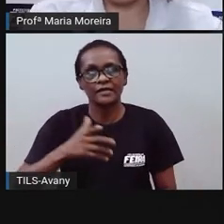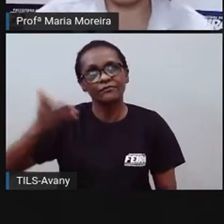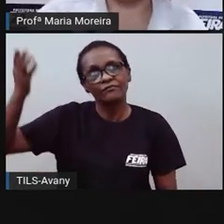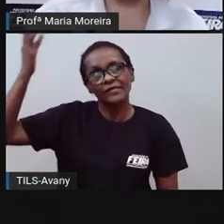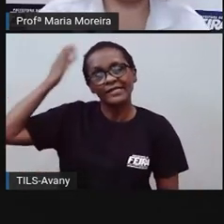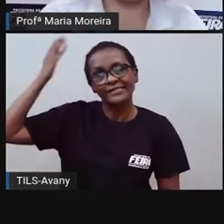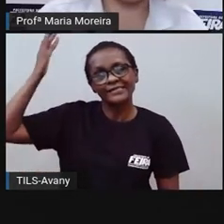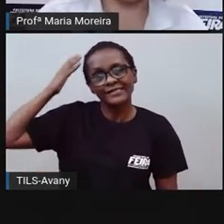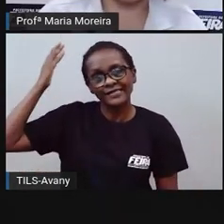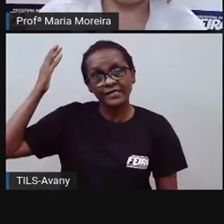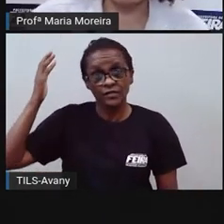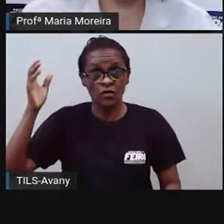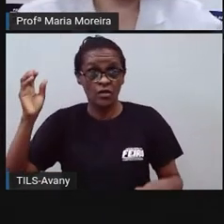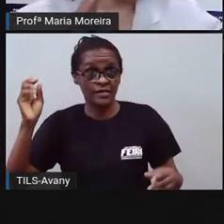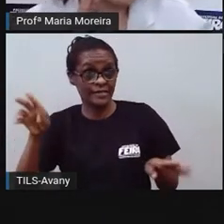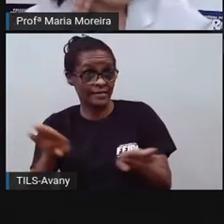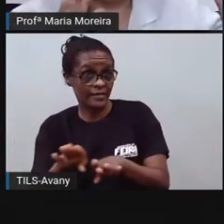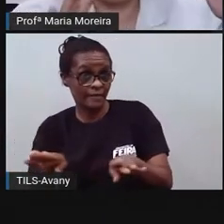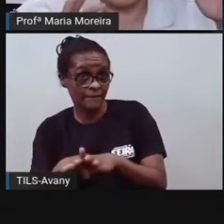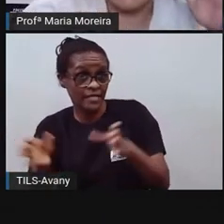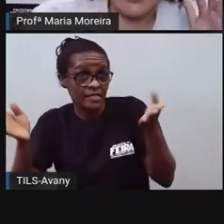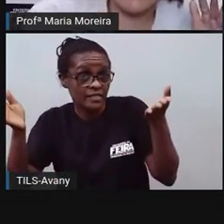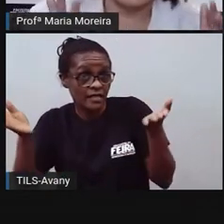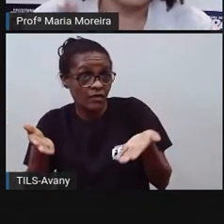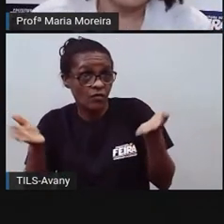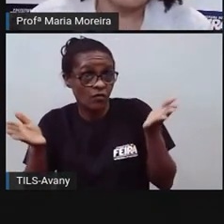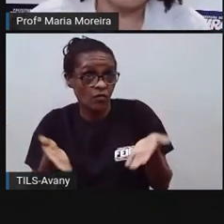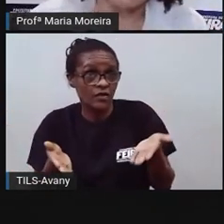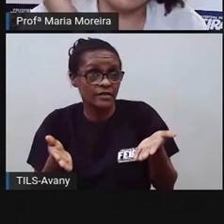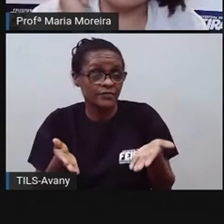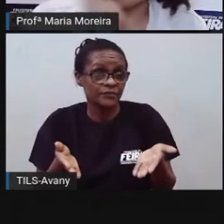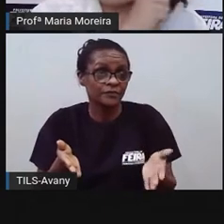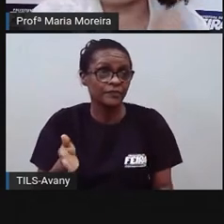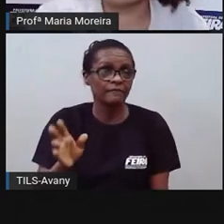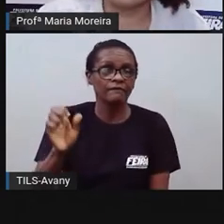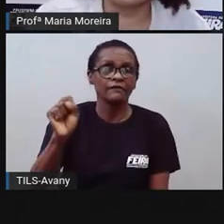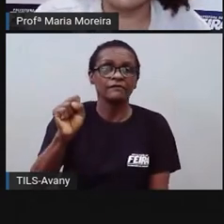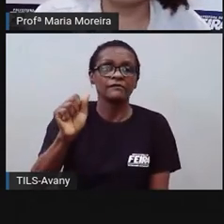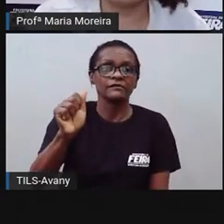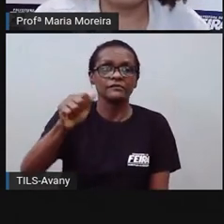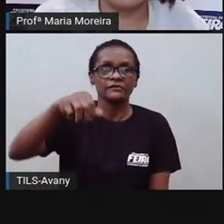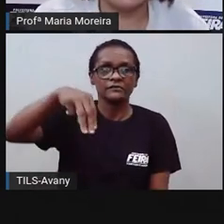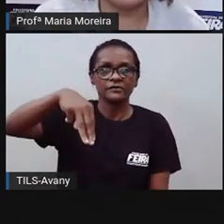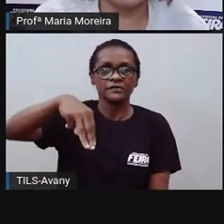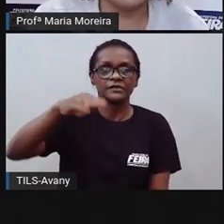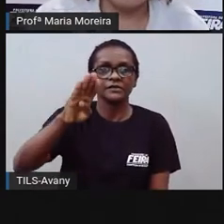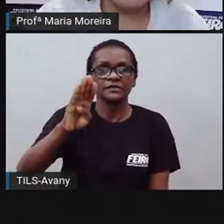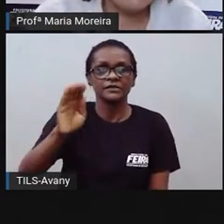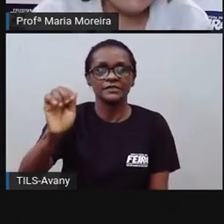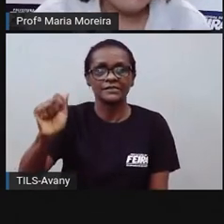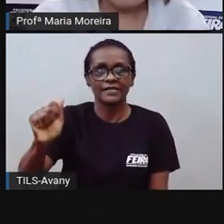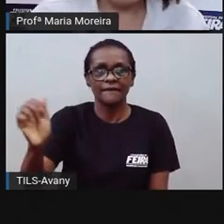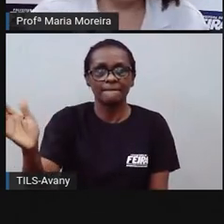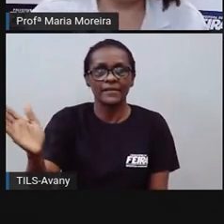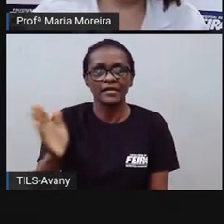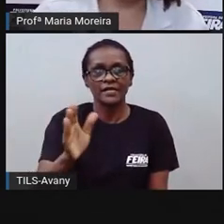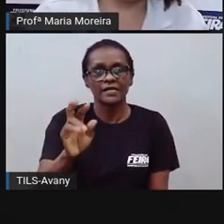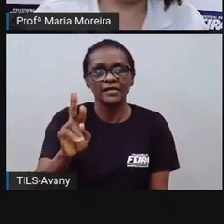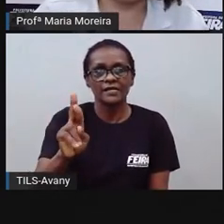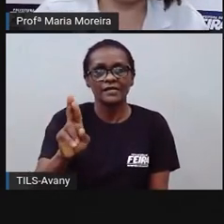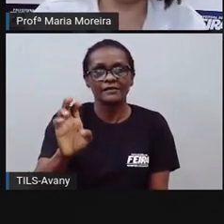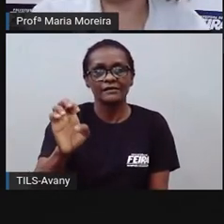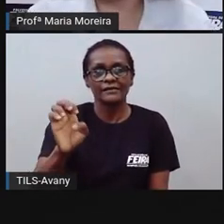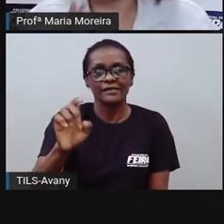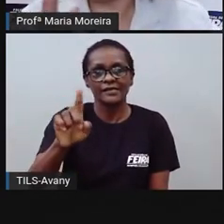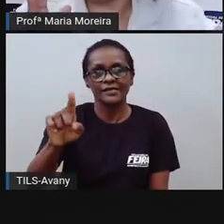atuais, como por exemplo, o samba reggae, que é uma característica, gente, lá do Maranhão. E o nosso